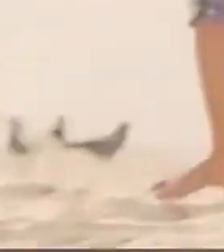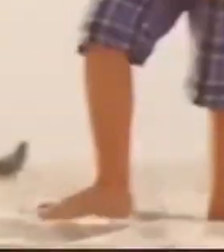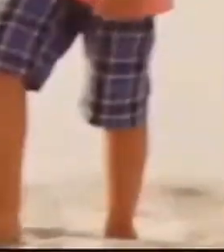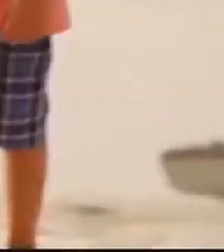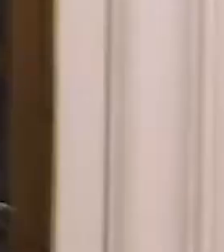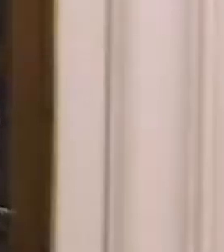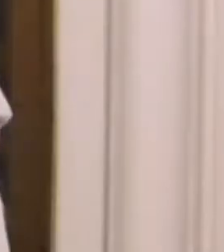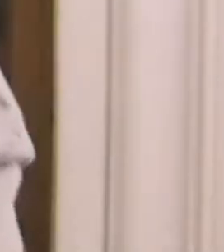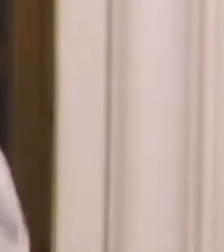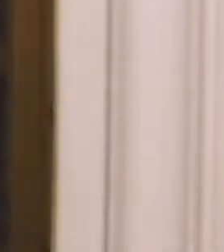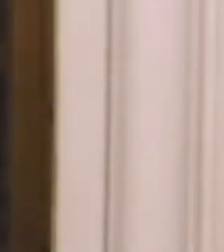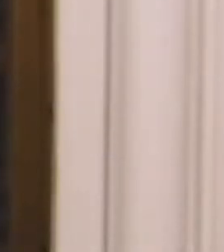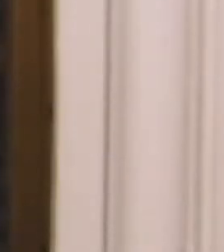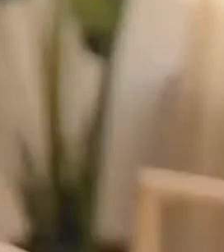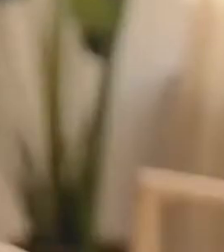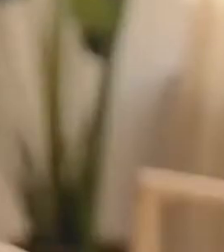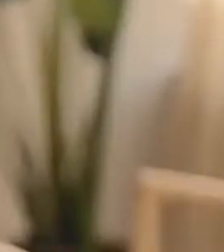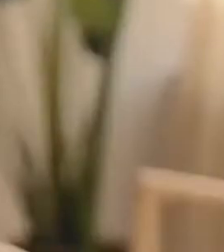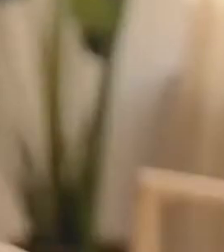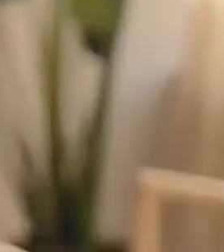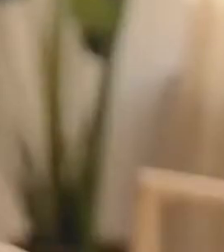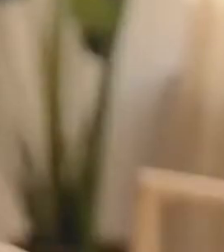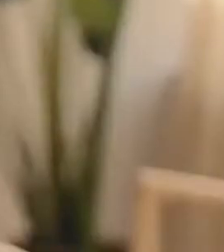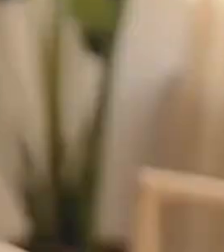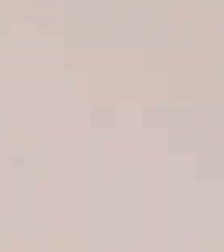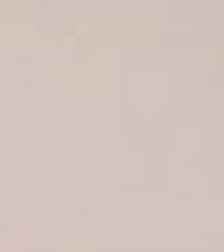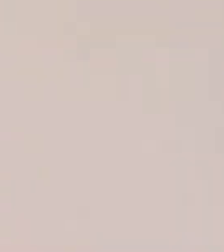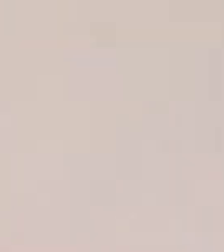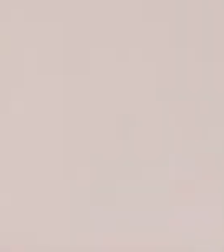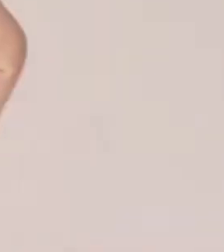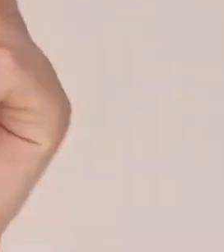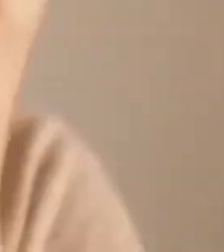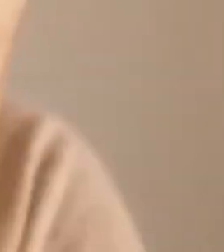provocação. E juntos daremos a volta por cima.